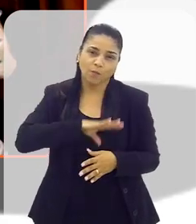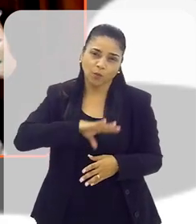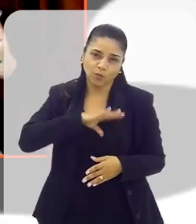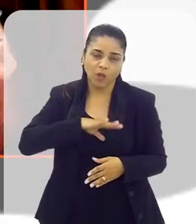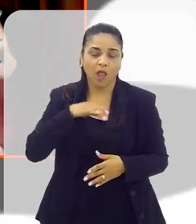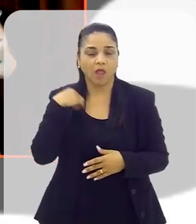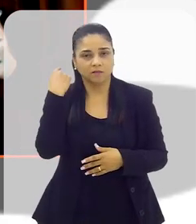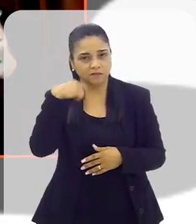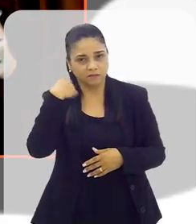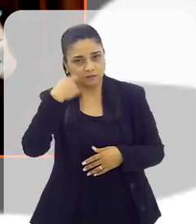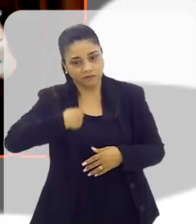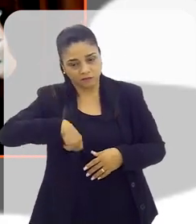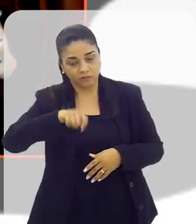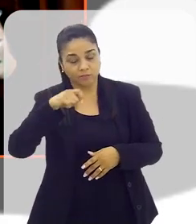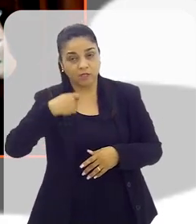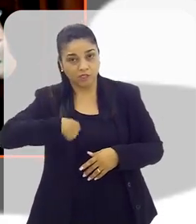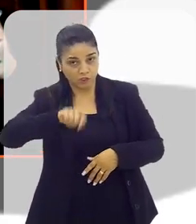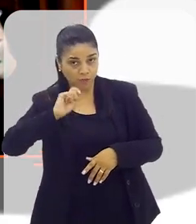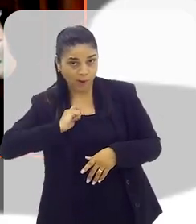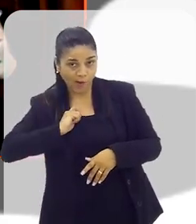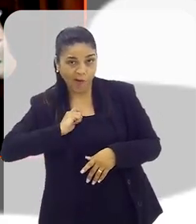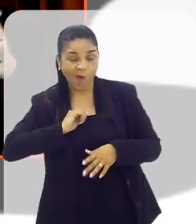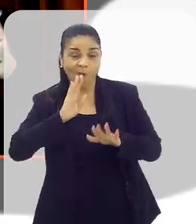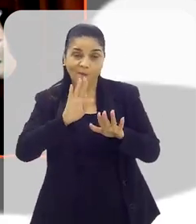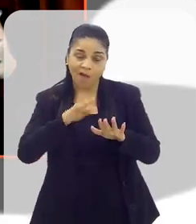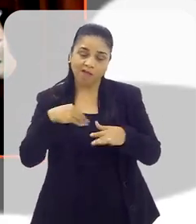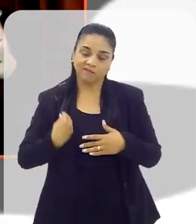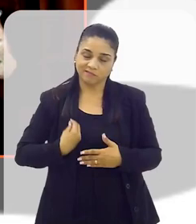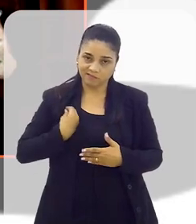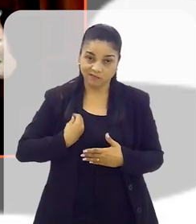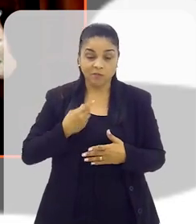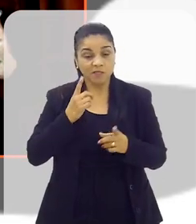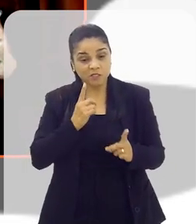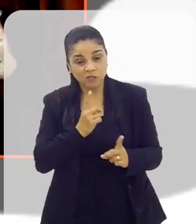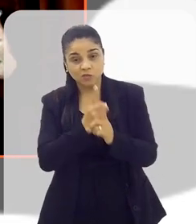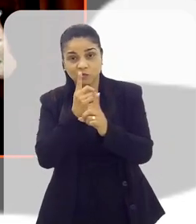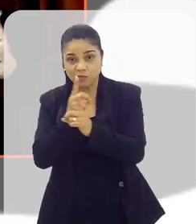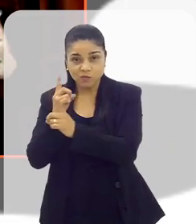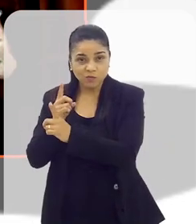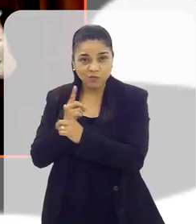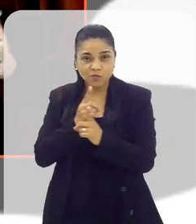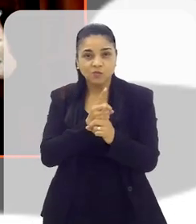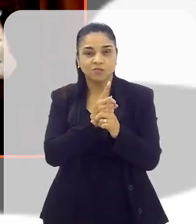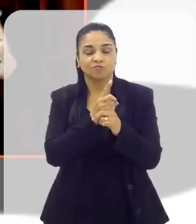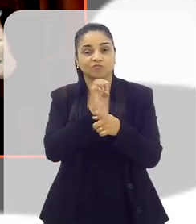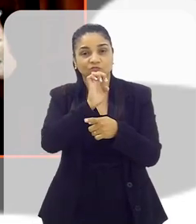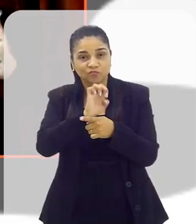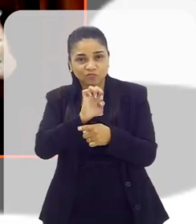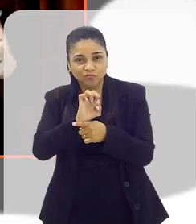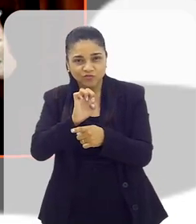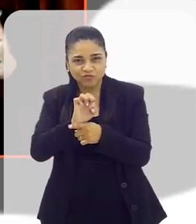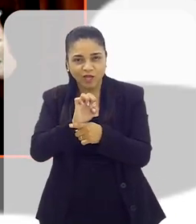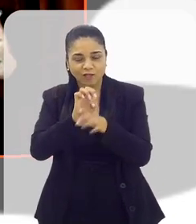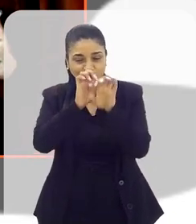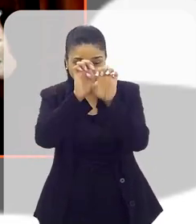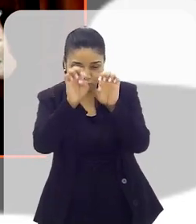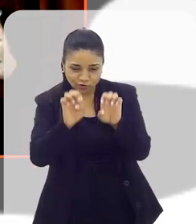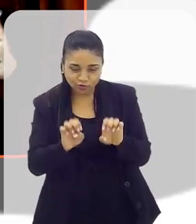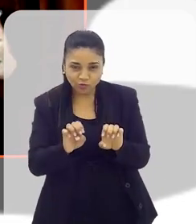misturando português com espanhol, sobrevivendo. Mas se eles encontrarem, sem dúvida alguma, um Estado